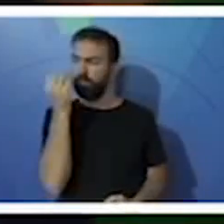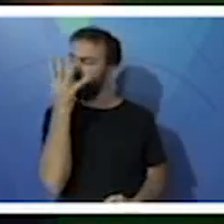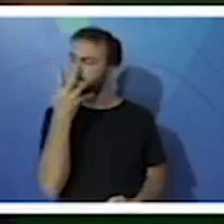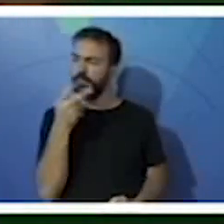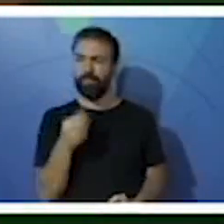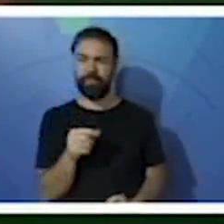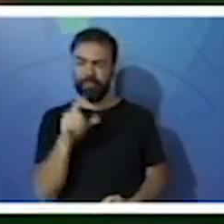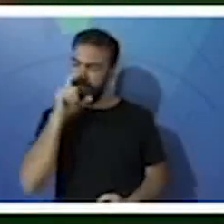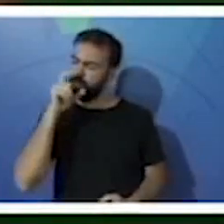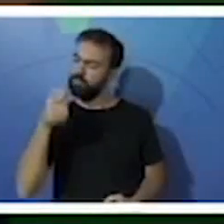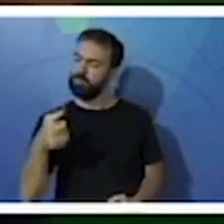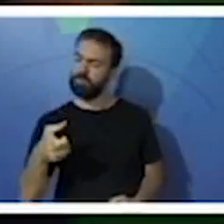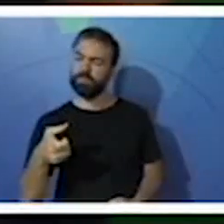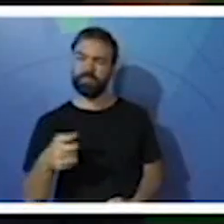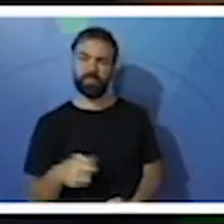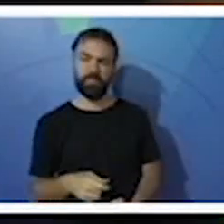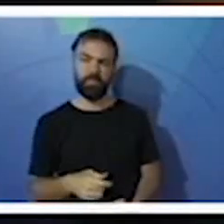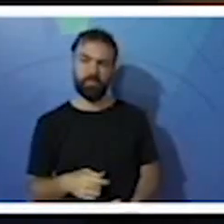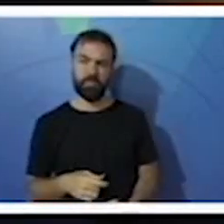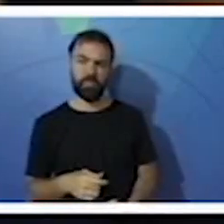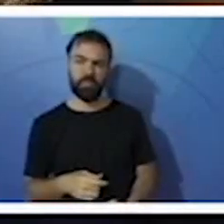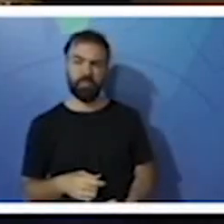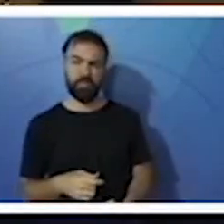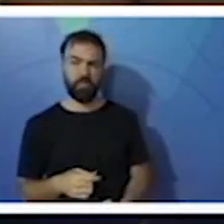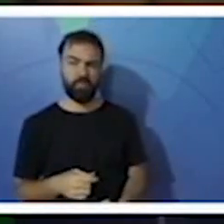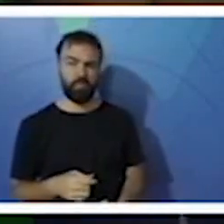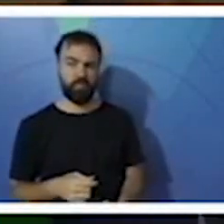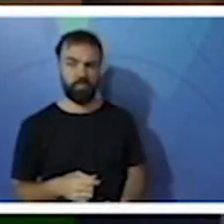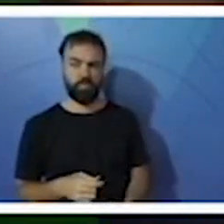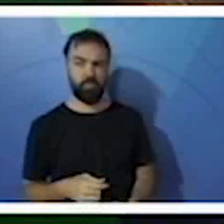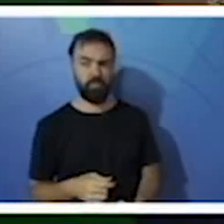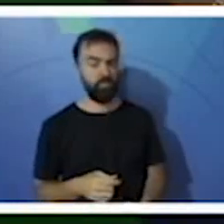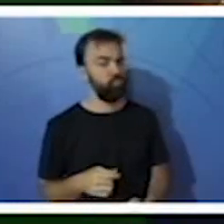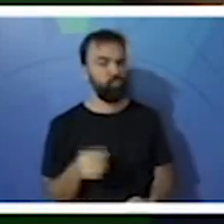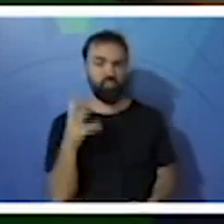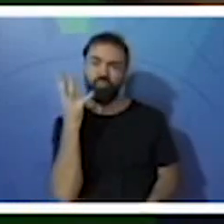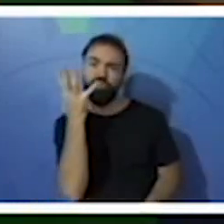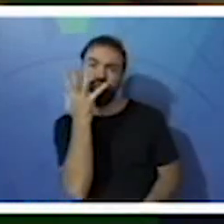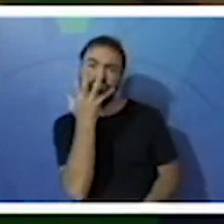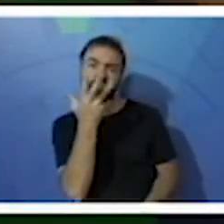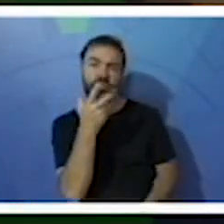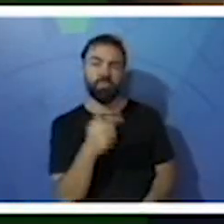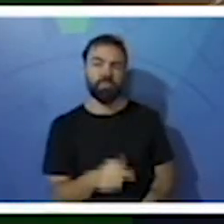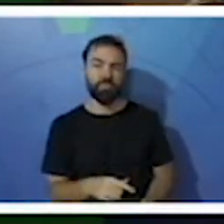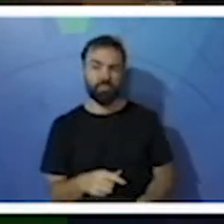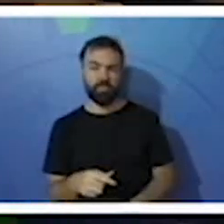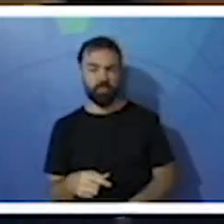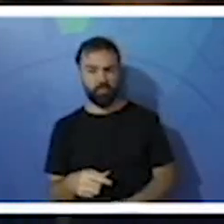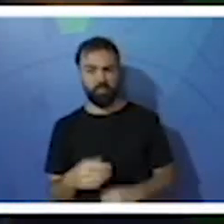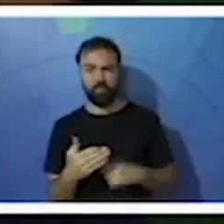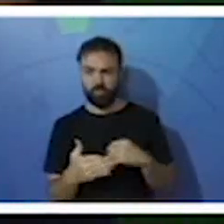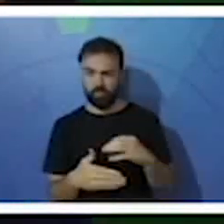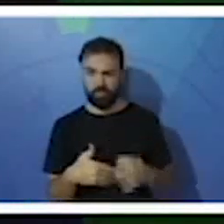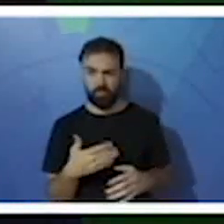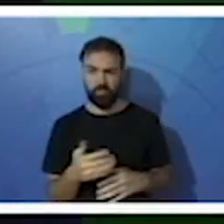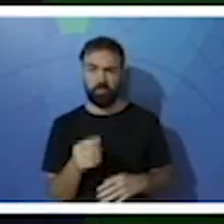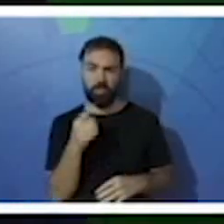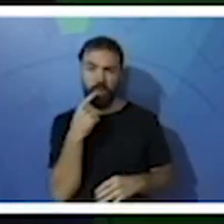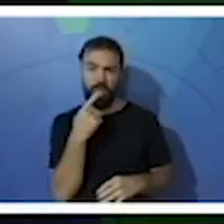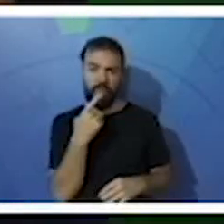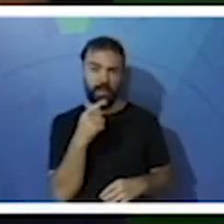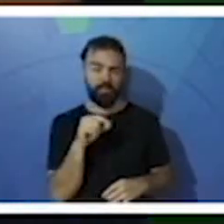O bico do flamingo é uma estrutura fascinante. O desenvolvimento de sua